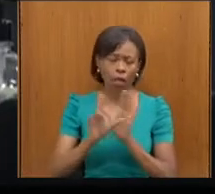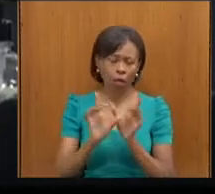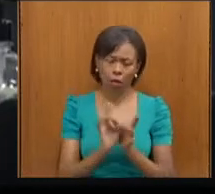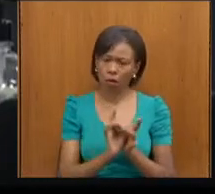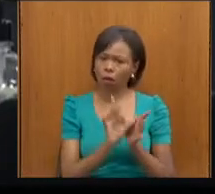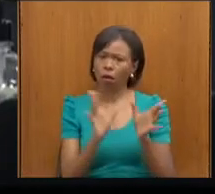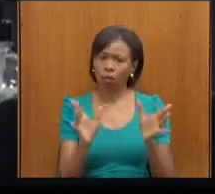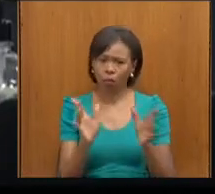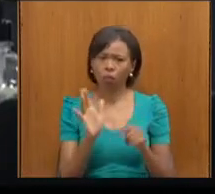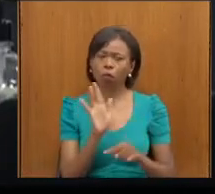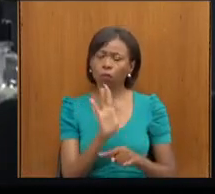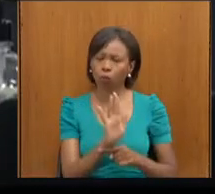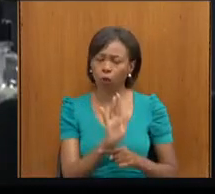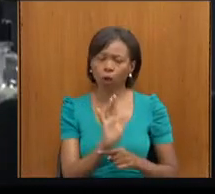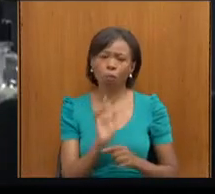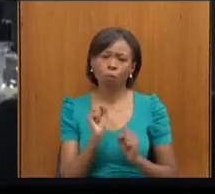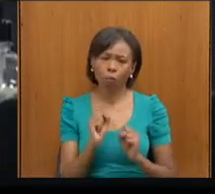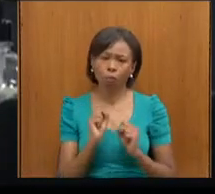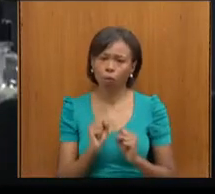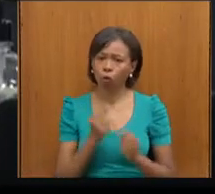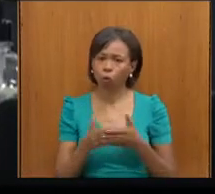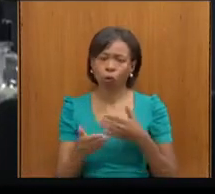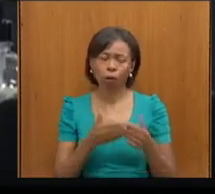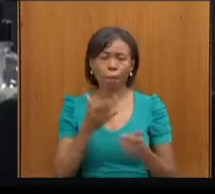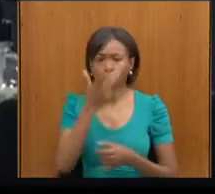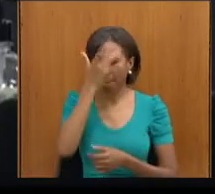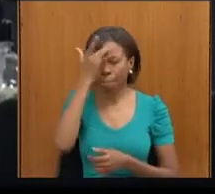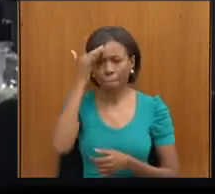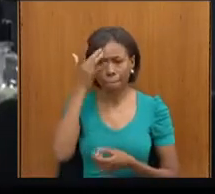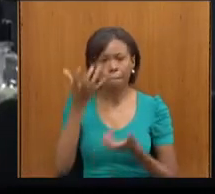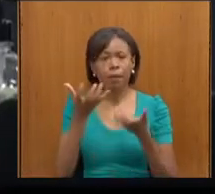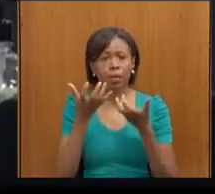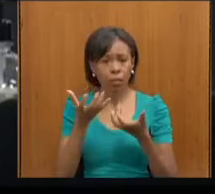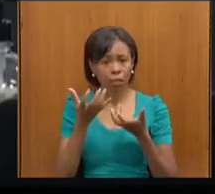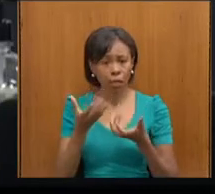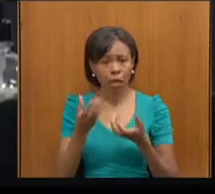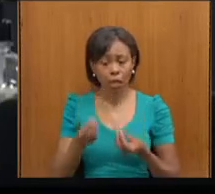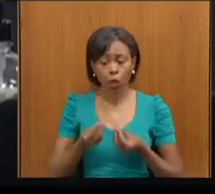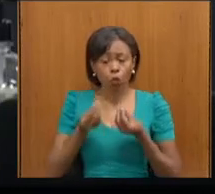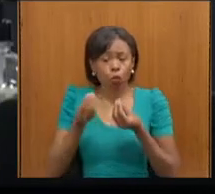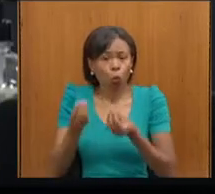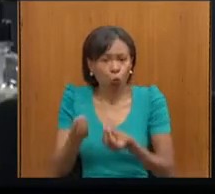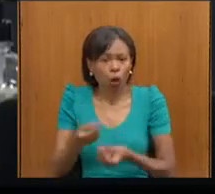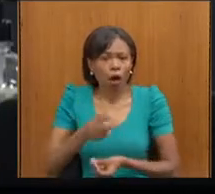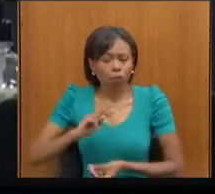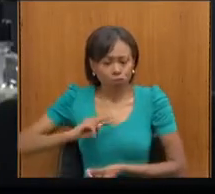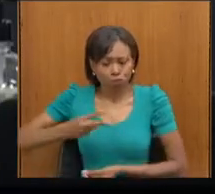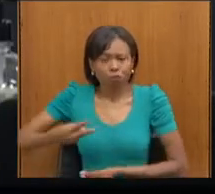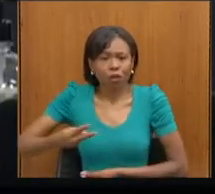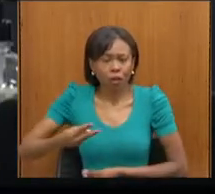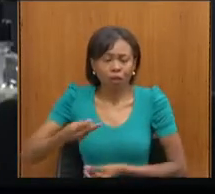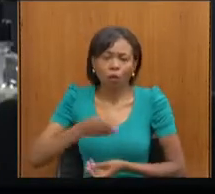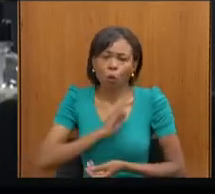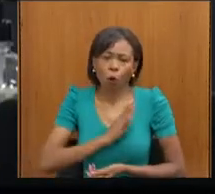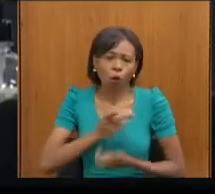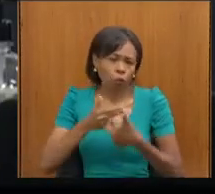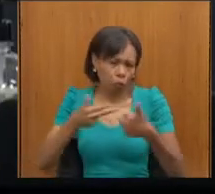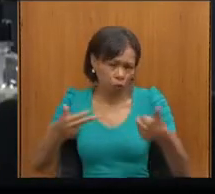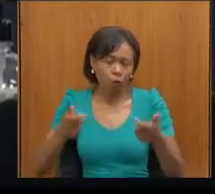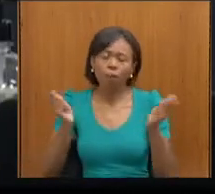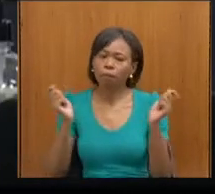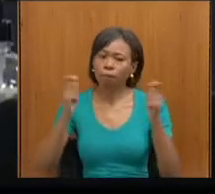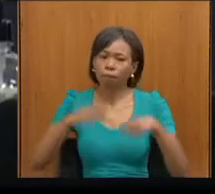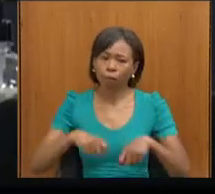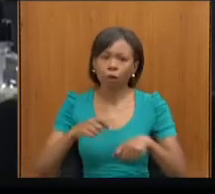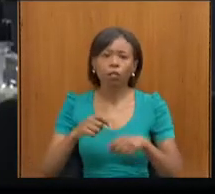da legislação se tornar aí um doador né de órgãos então vamos sensibilizar depois nossa equipe também vai entrar em